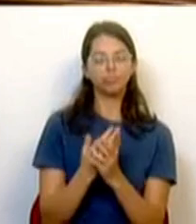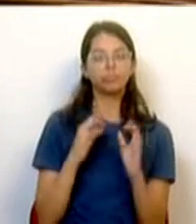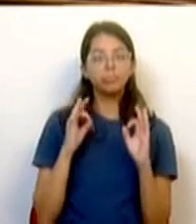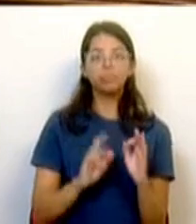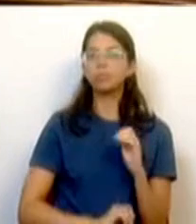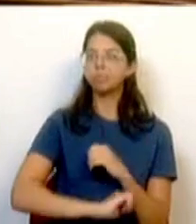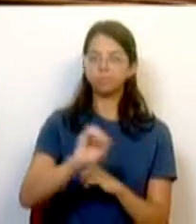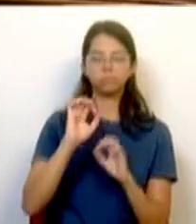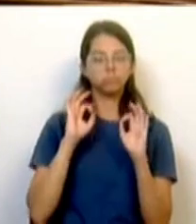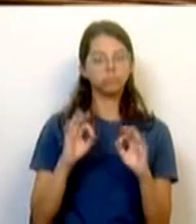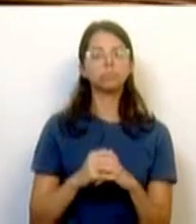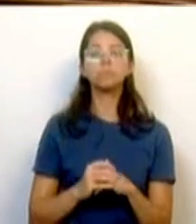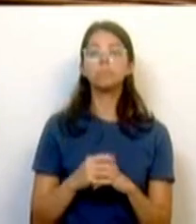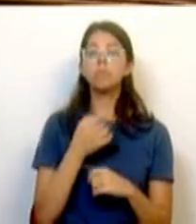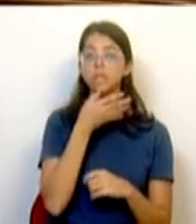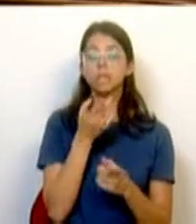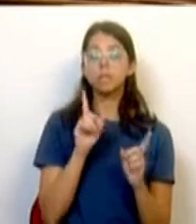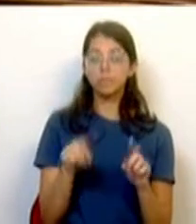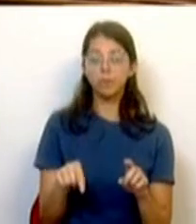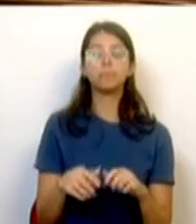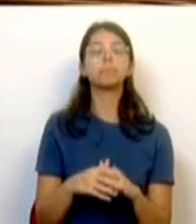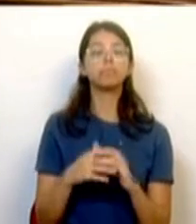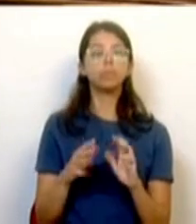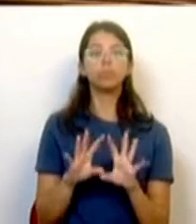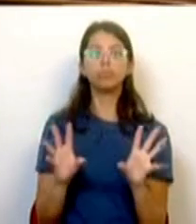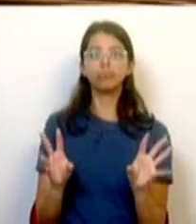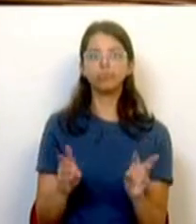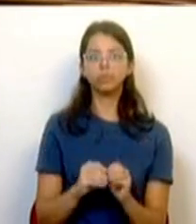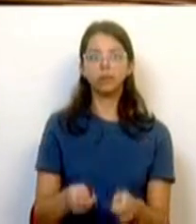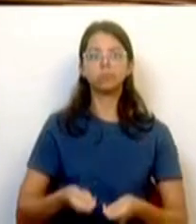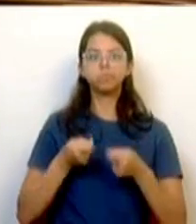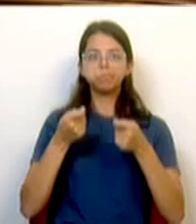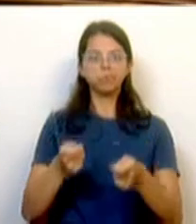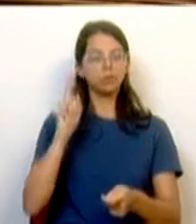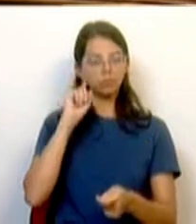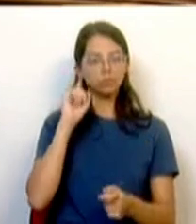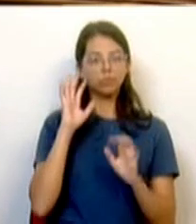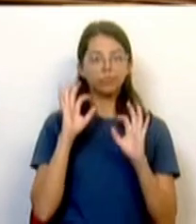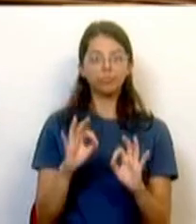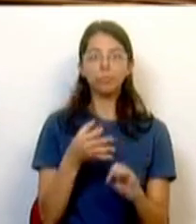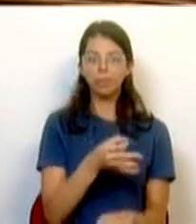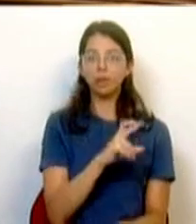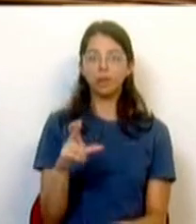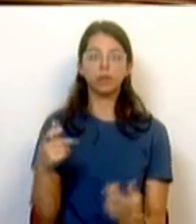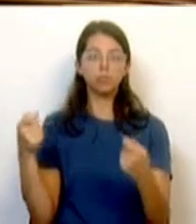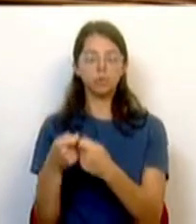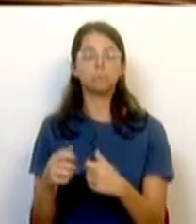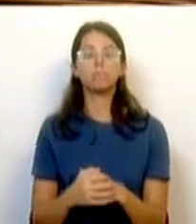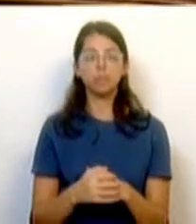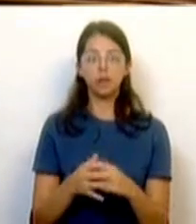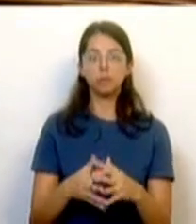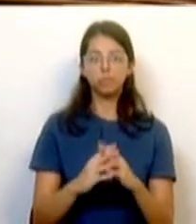década. Queria ainda referir que tudo isto está a ser feito com um investimento muito importante, alinhado com o PRR, em